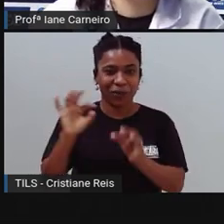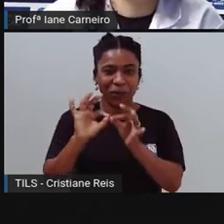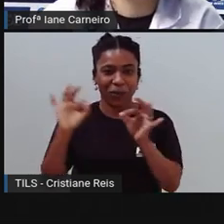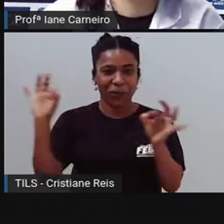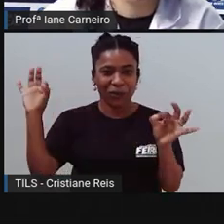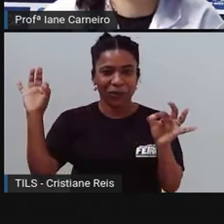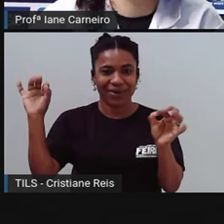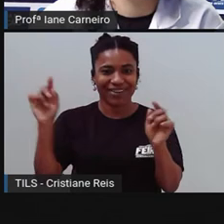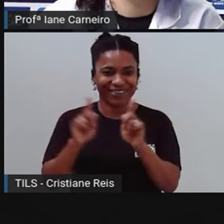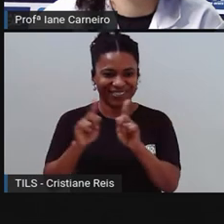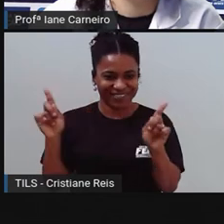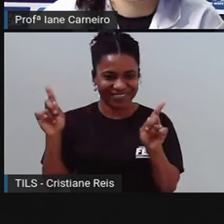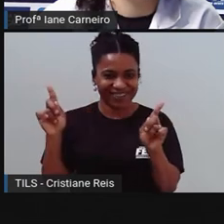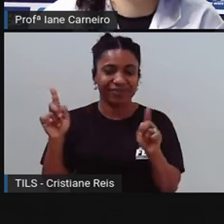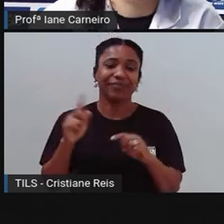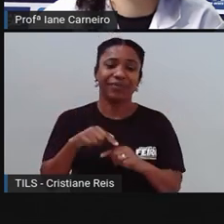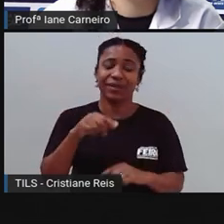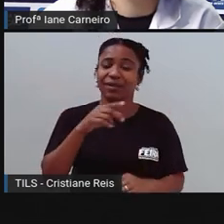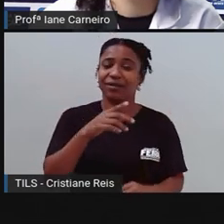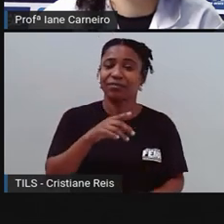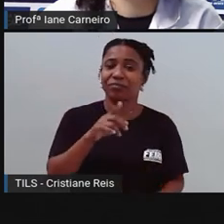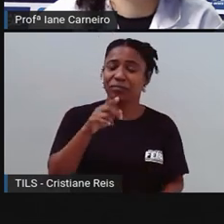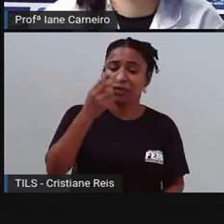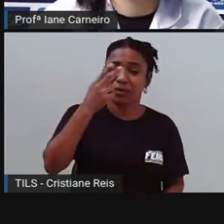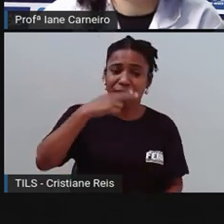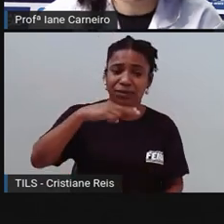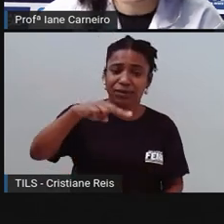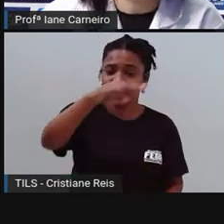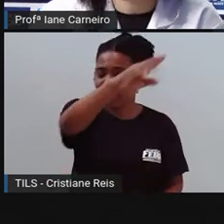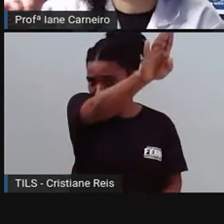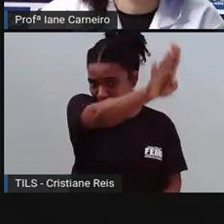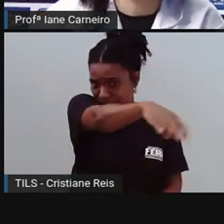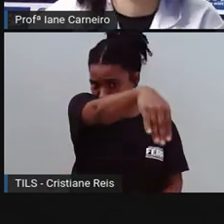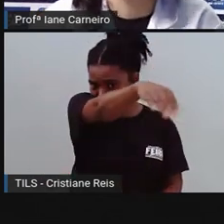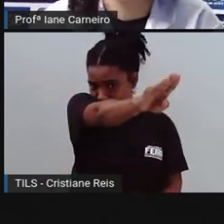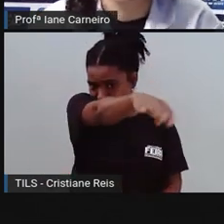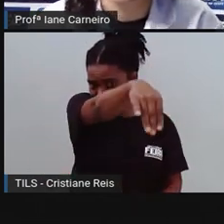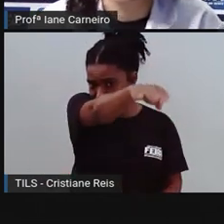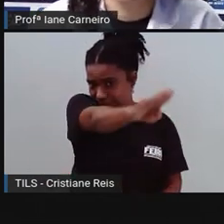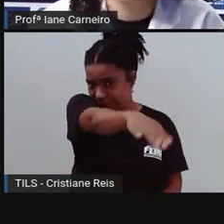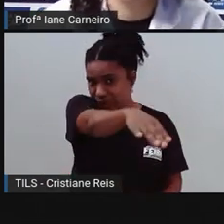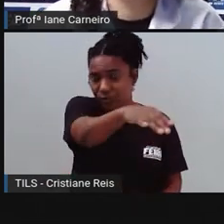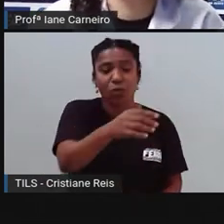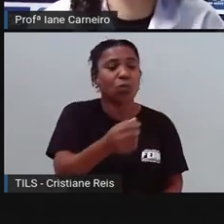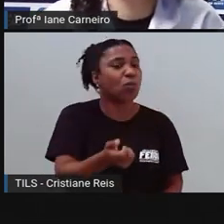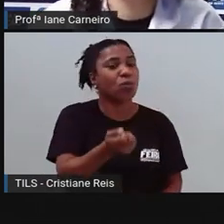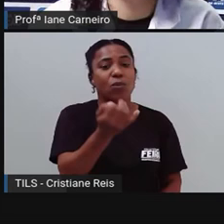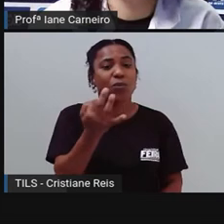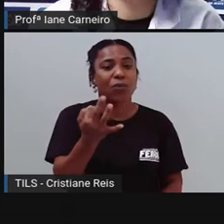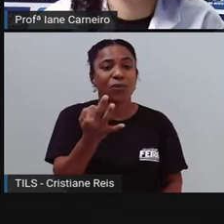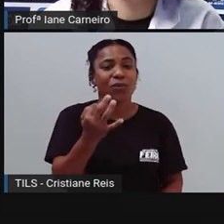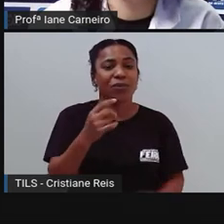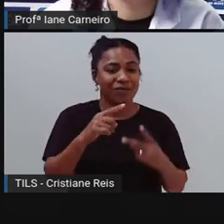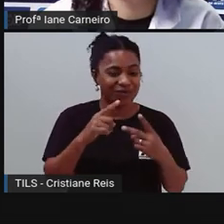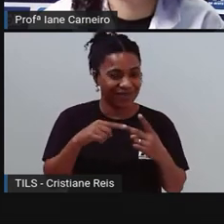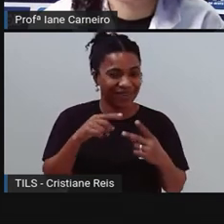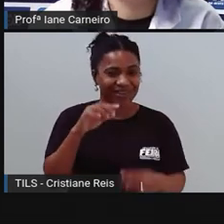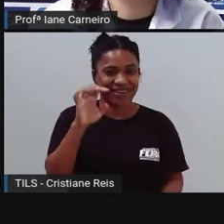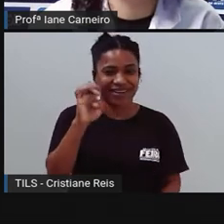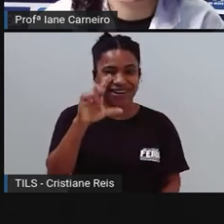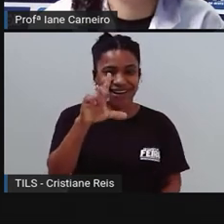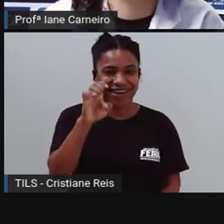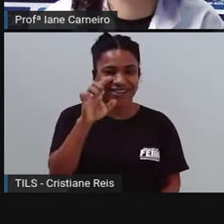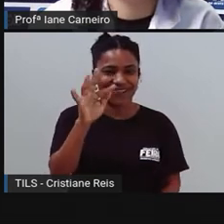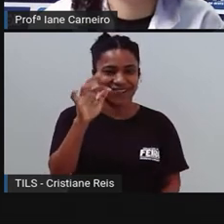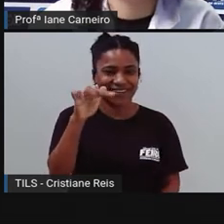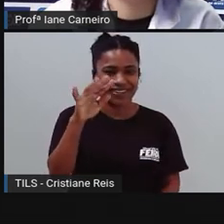dois, três, quatro, cinco, seis, sete, oito, nove. Tem nove letras em pernilongo. Em elefante tem uma, duas, três,